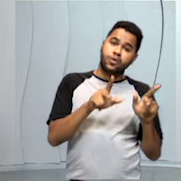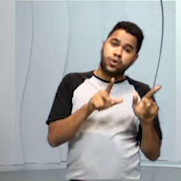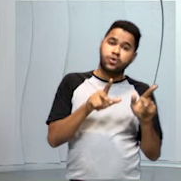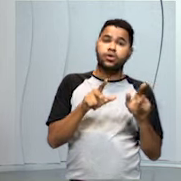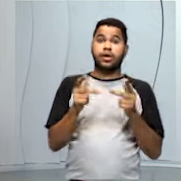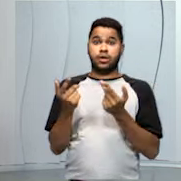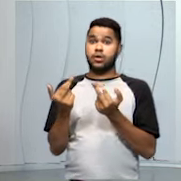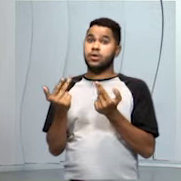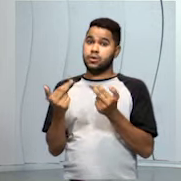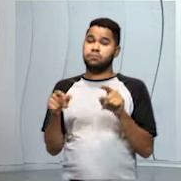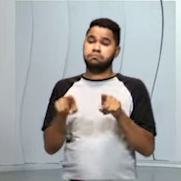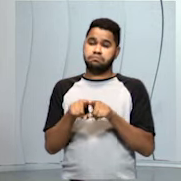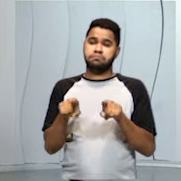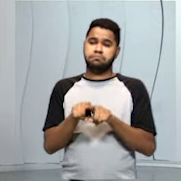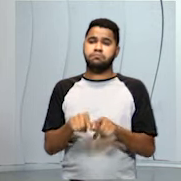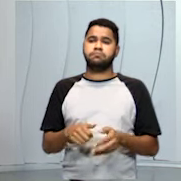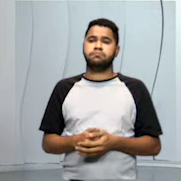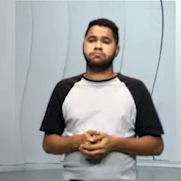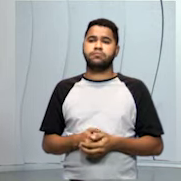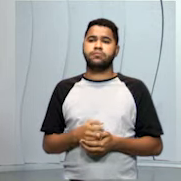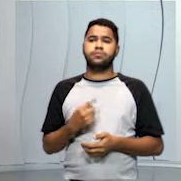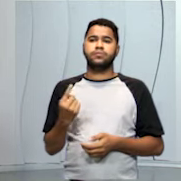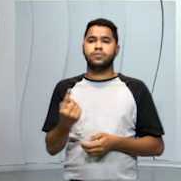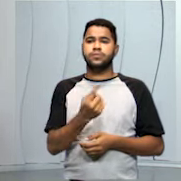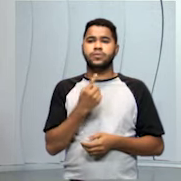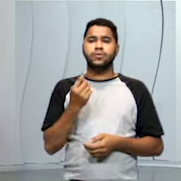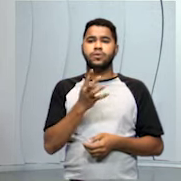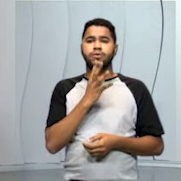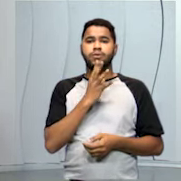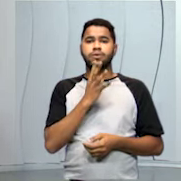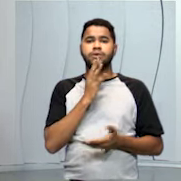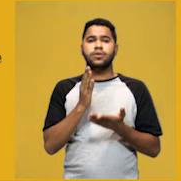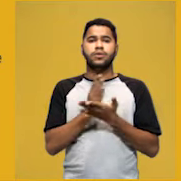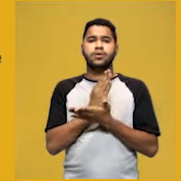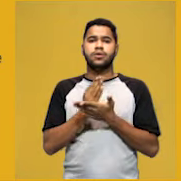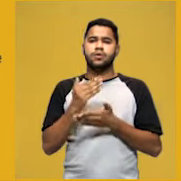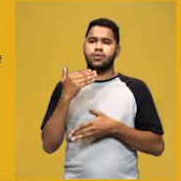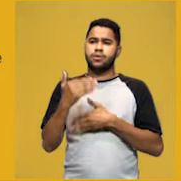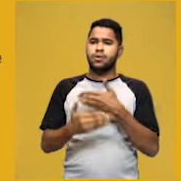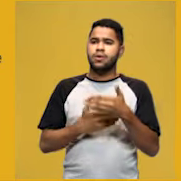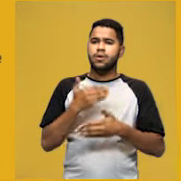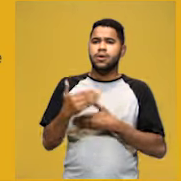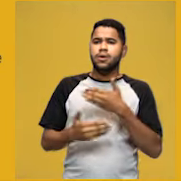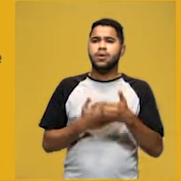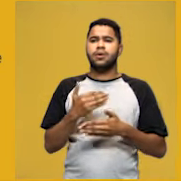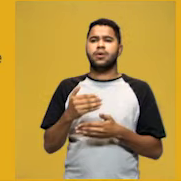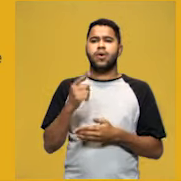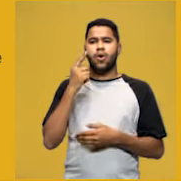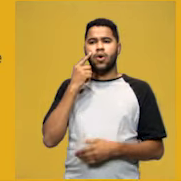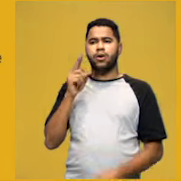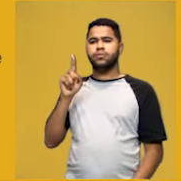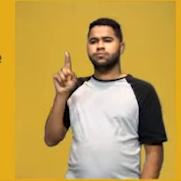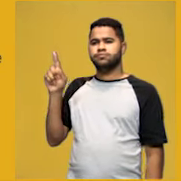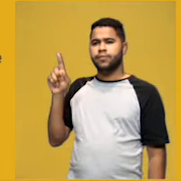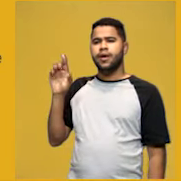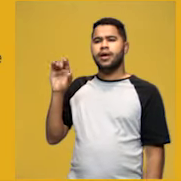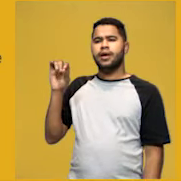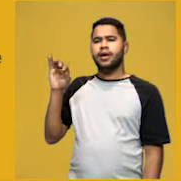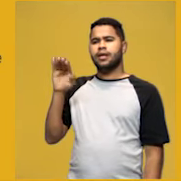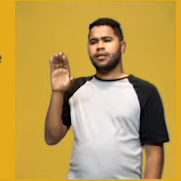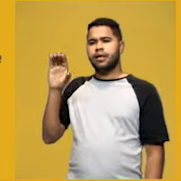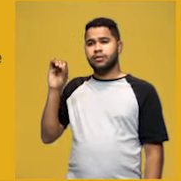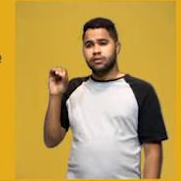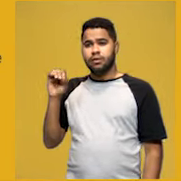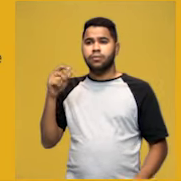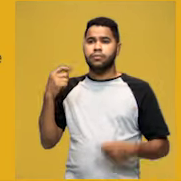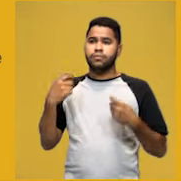também. Nós conhecemos alguns processos como a catação, onde é preciso